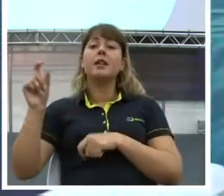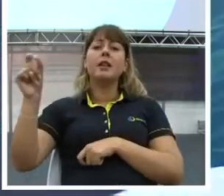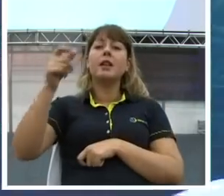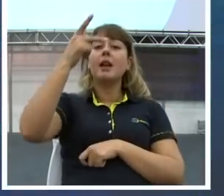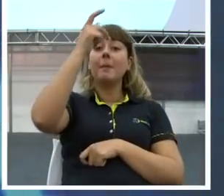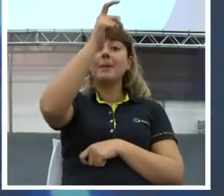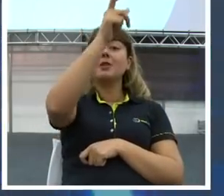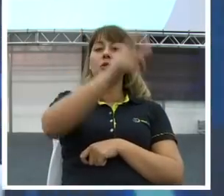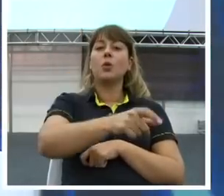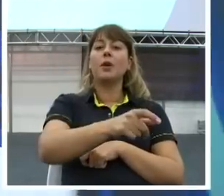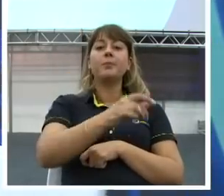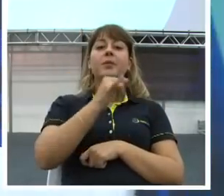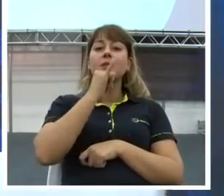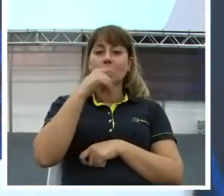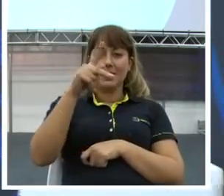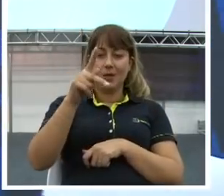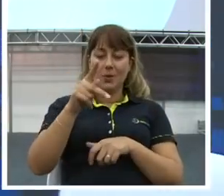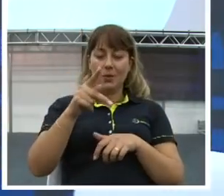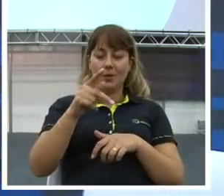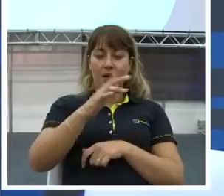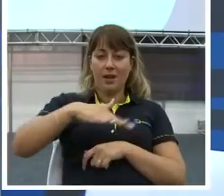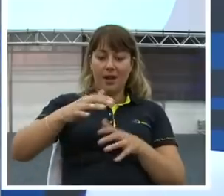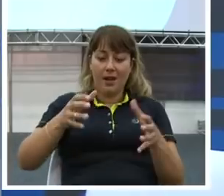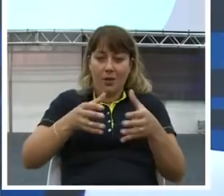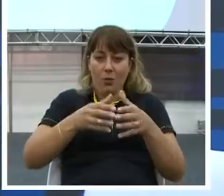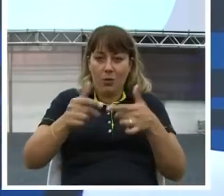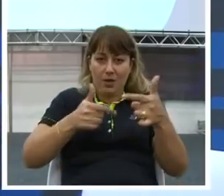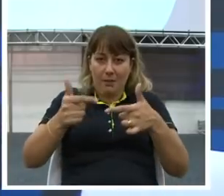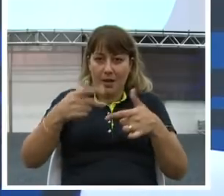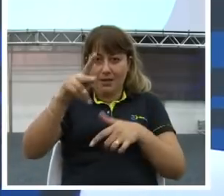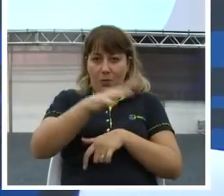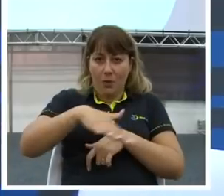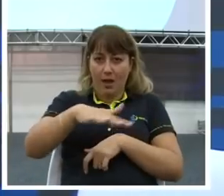do ramo que você atua? O que que ele faz?